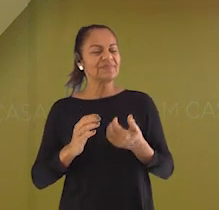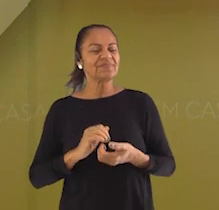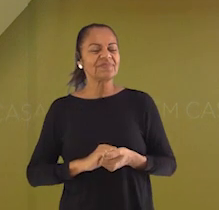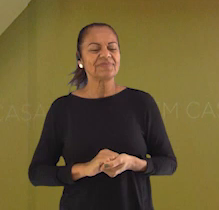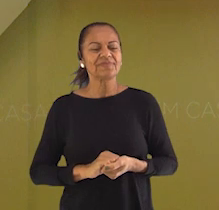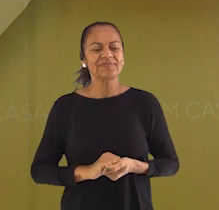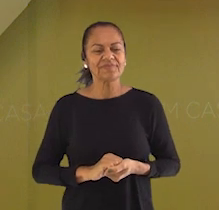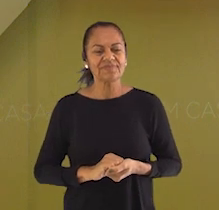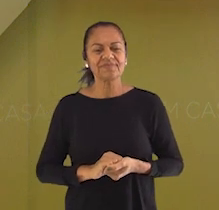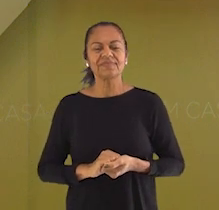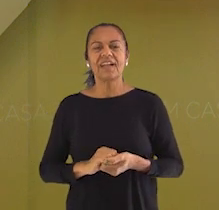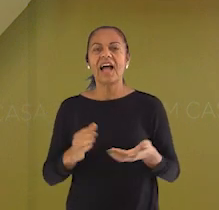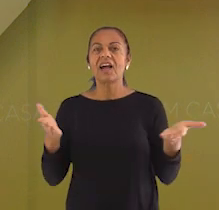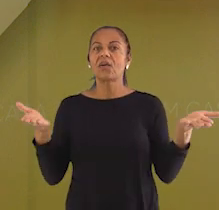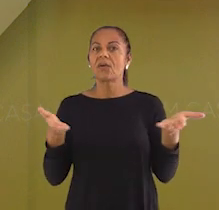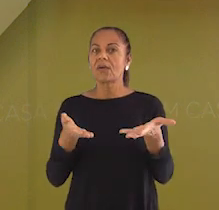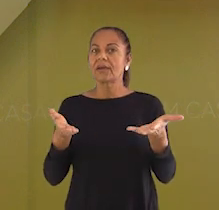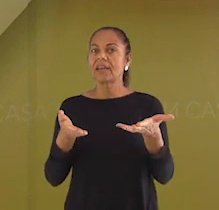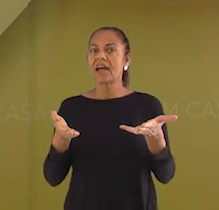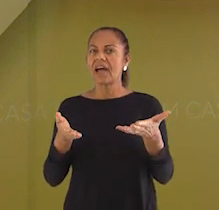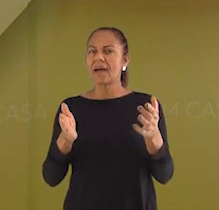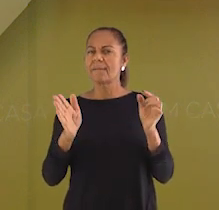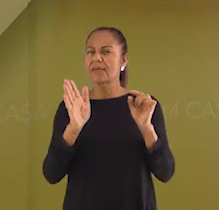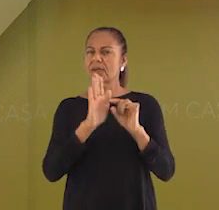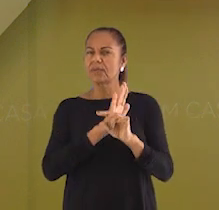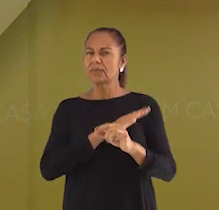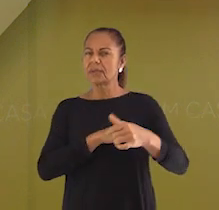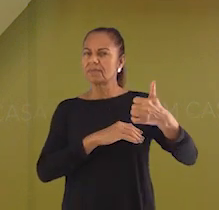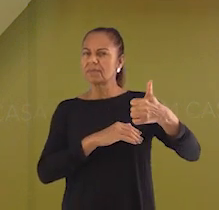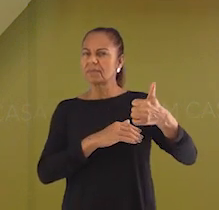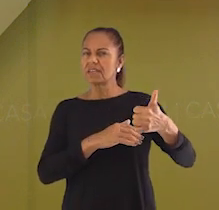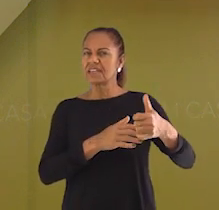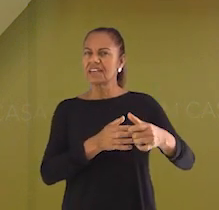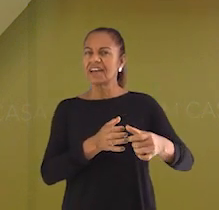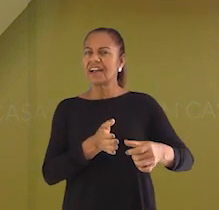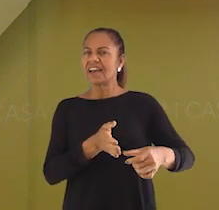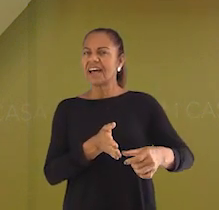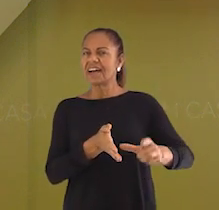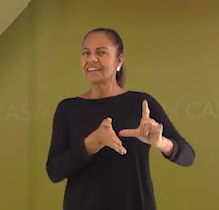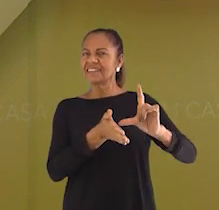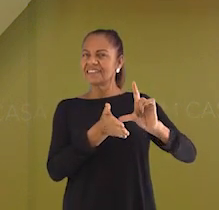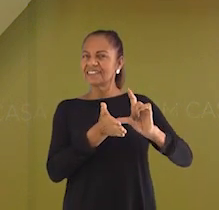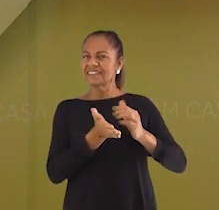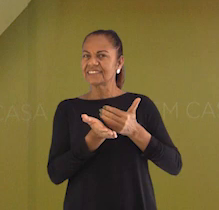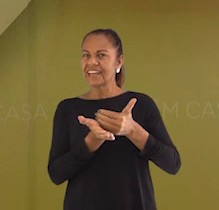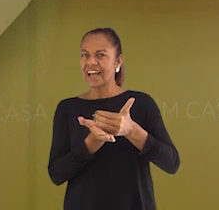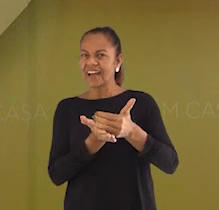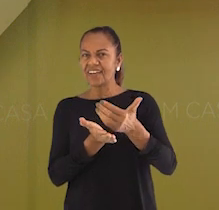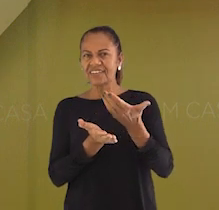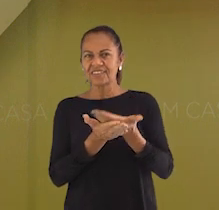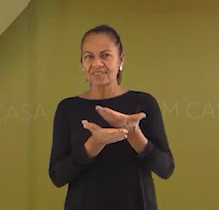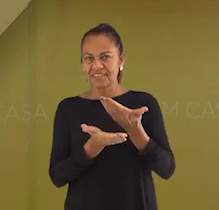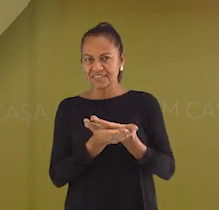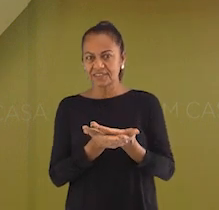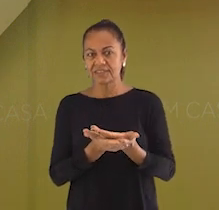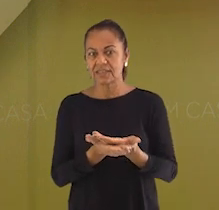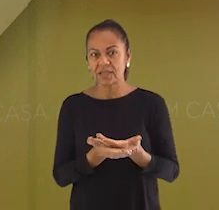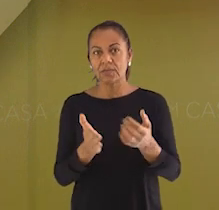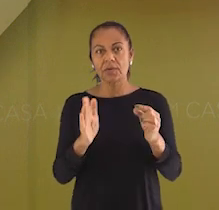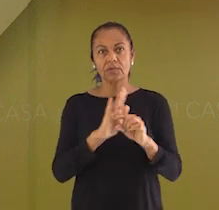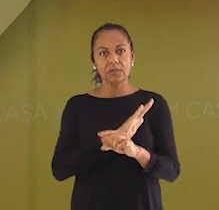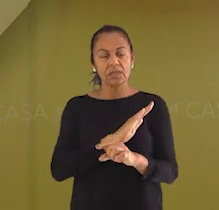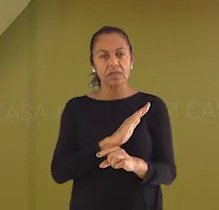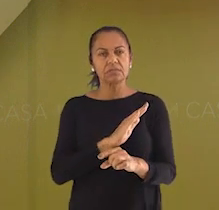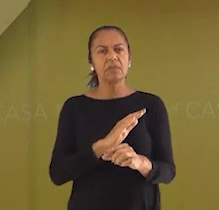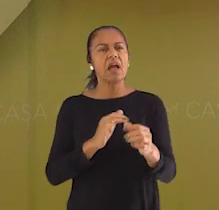a gente responder a pergunta que fiz para vocês lá no início da aula? A pergunta foi a seguinte. Será que o